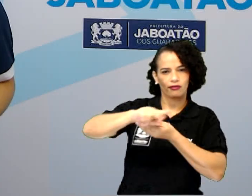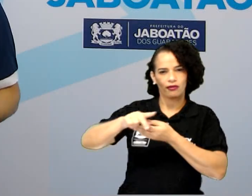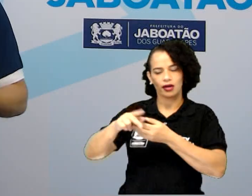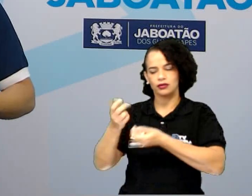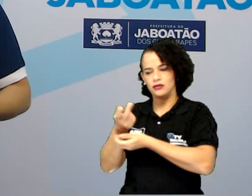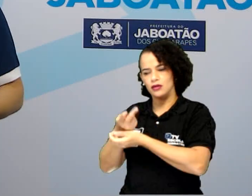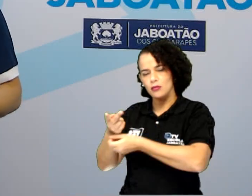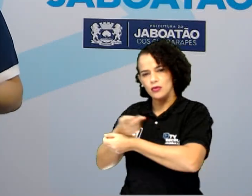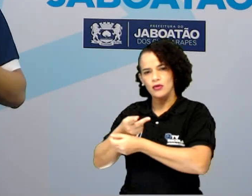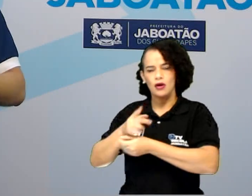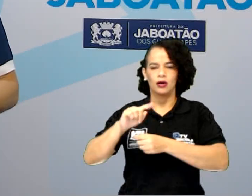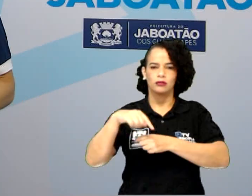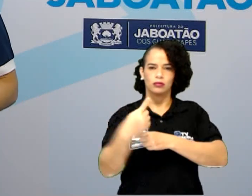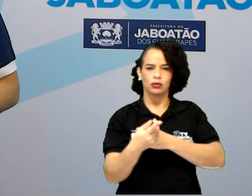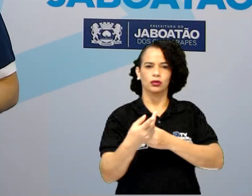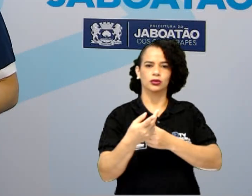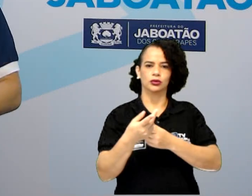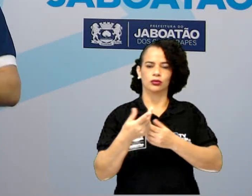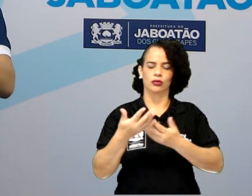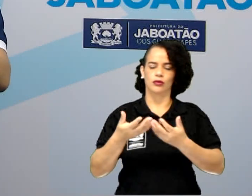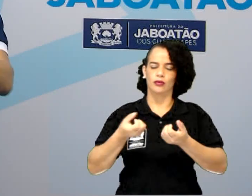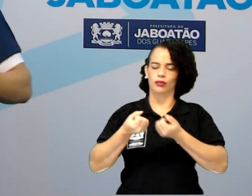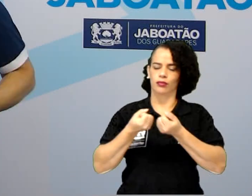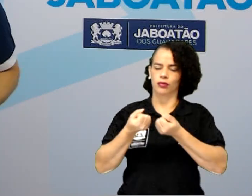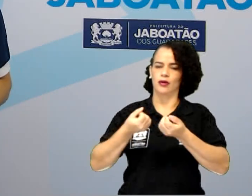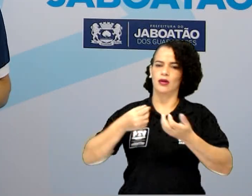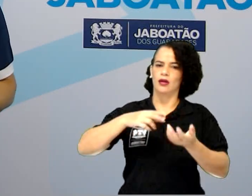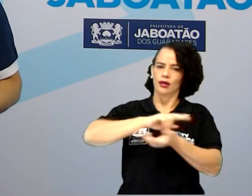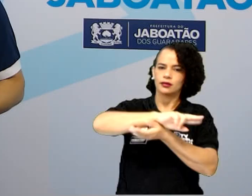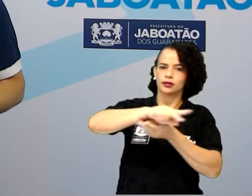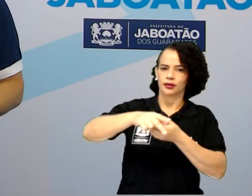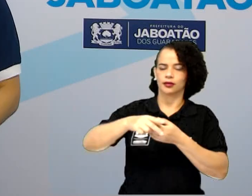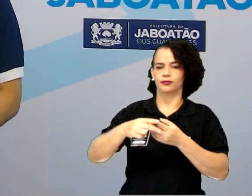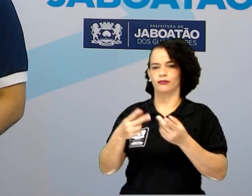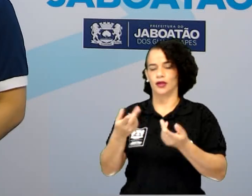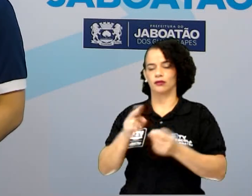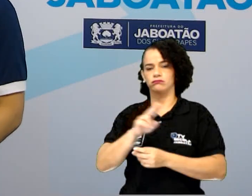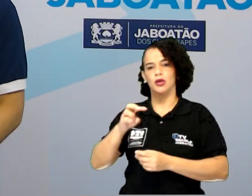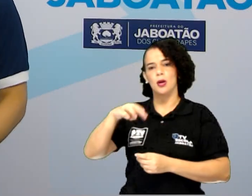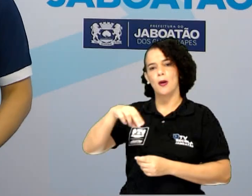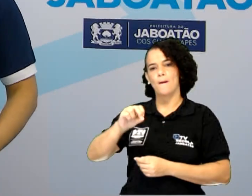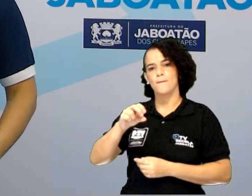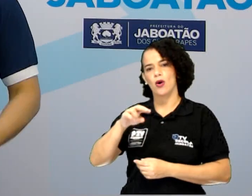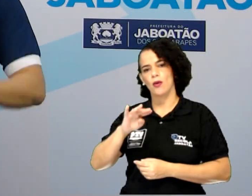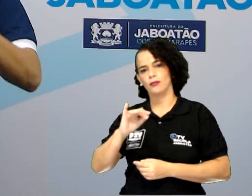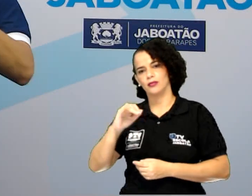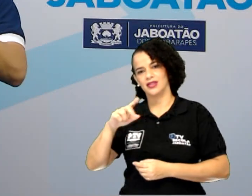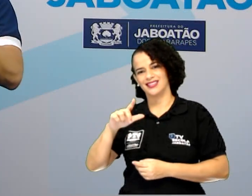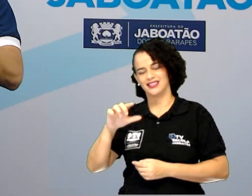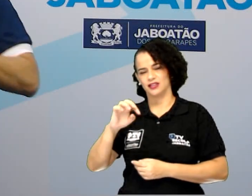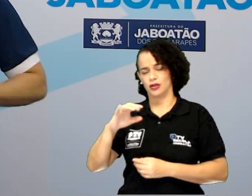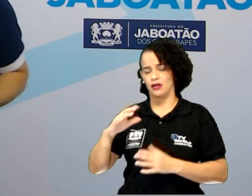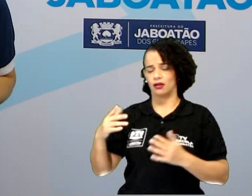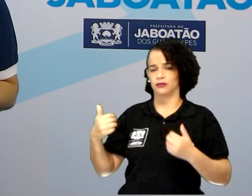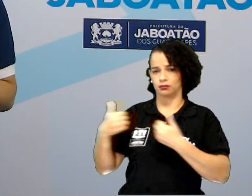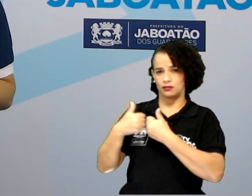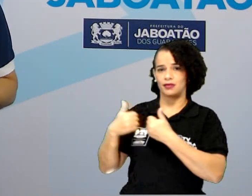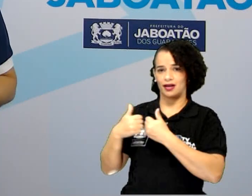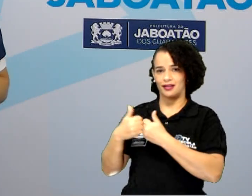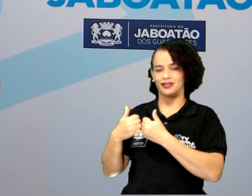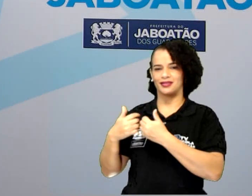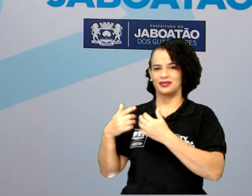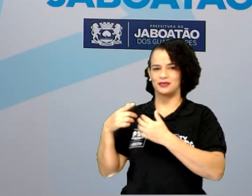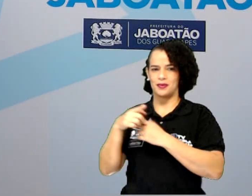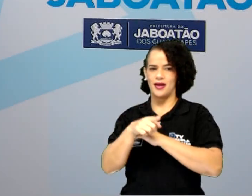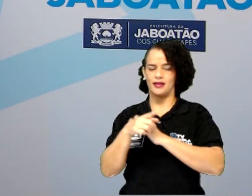meios de transporte para o bem-estar da natureza. A gente está falando de mobilidade. Então, desses cinco itens, aquele que mais se aproxima do que a gente